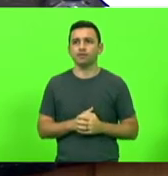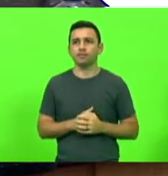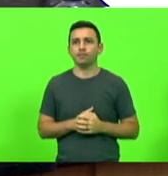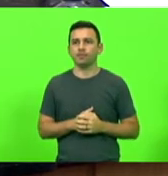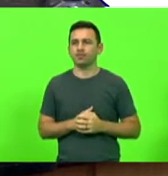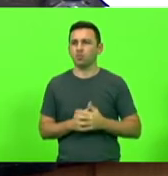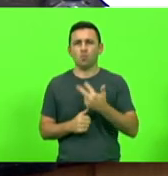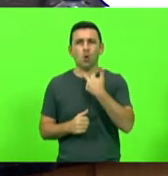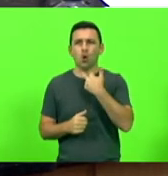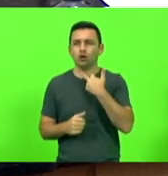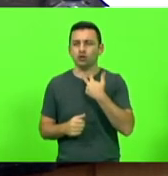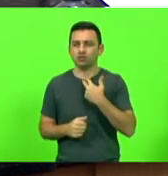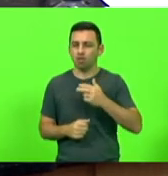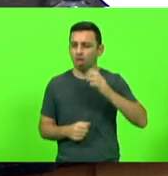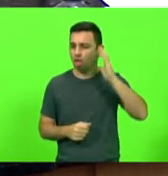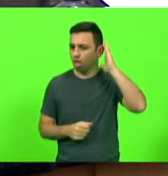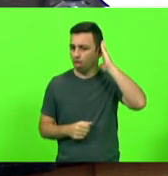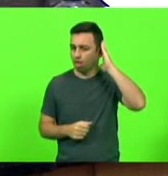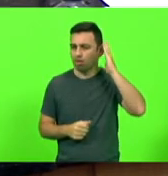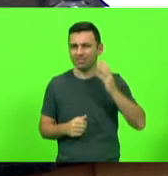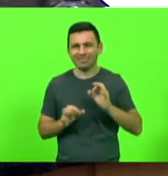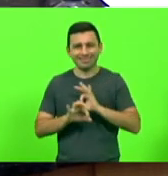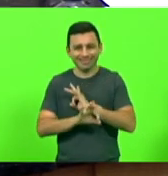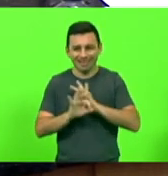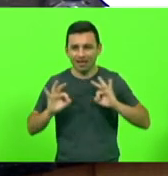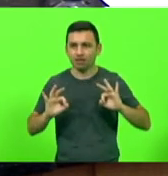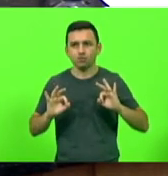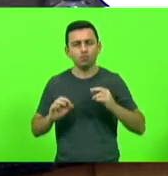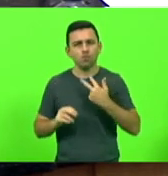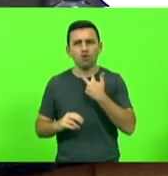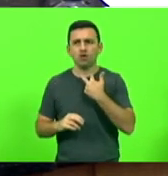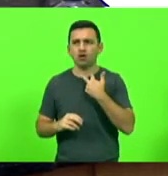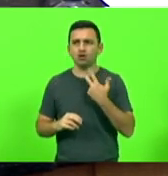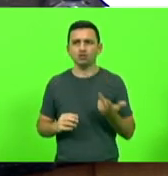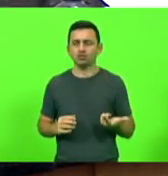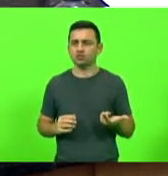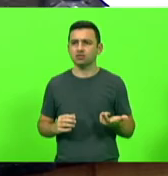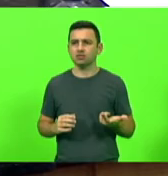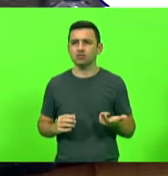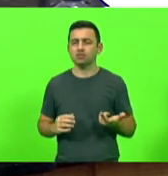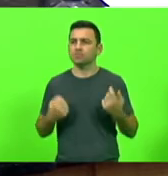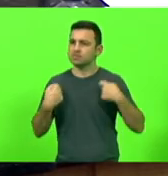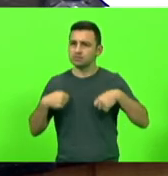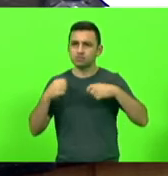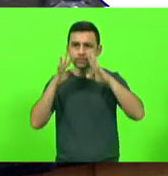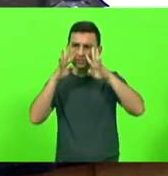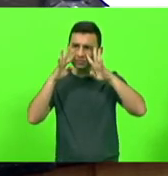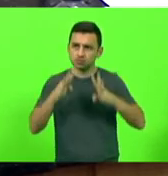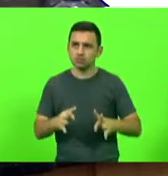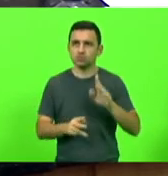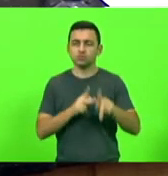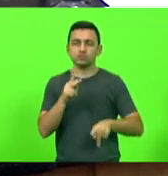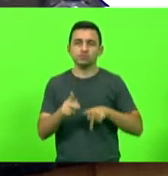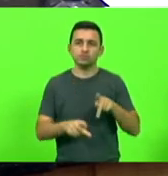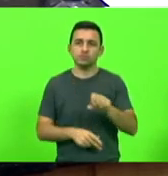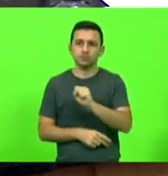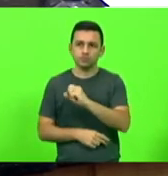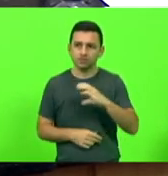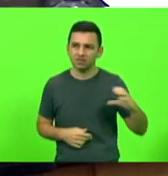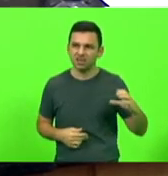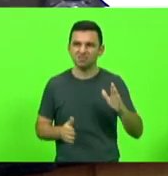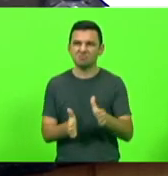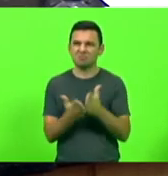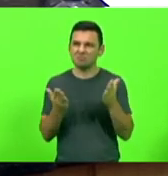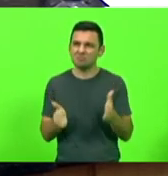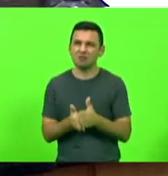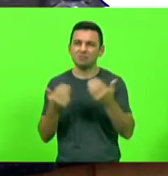ouvidos moucos. Nós temos que responder a isso. Há uma sociedade que está sofrendo, que empobreceu na